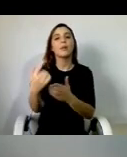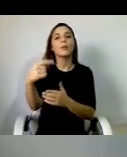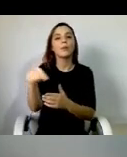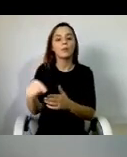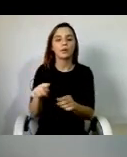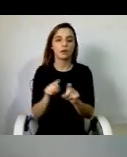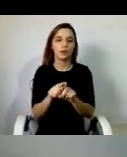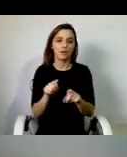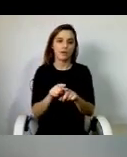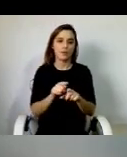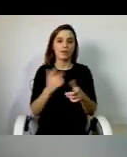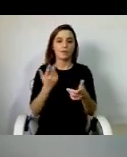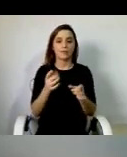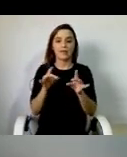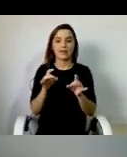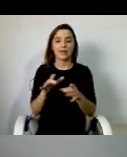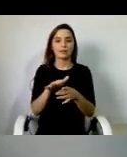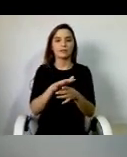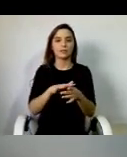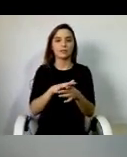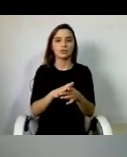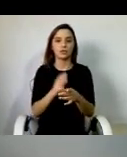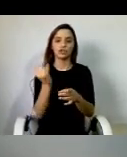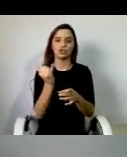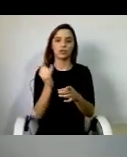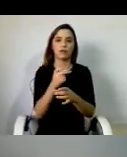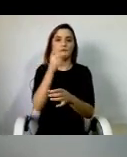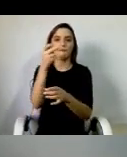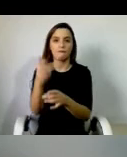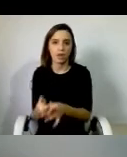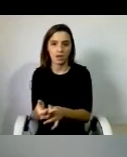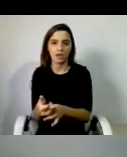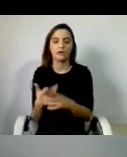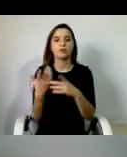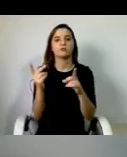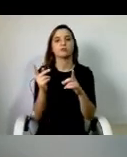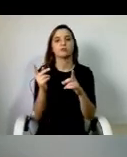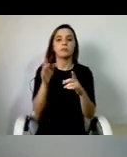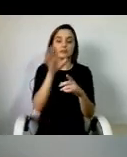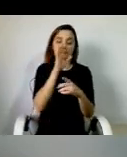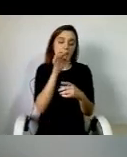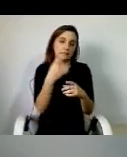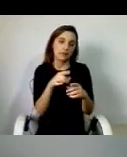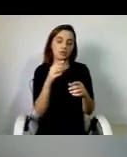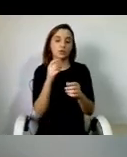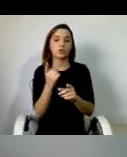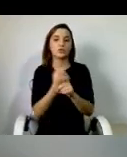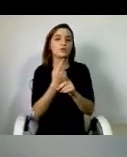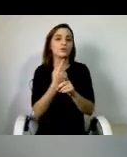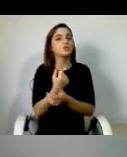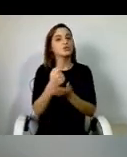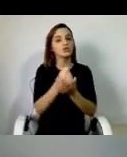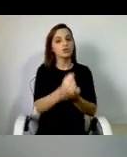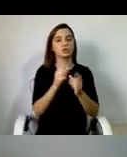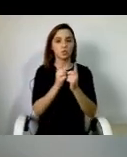institucionalização que podem ser evitadas com o serviço de assistência pessoal. Portanto,